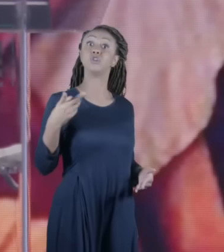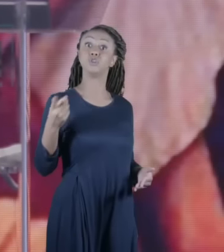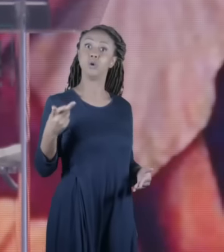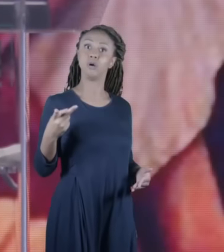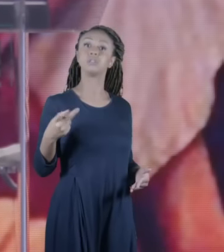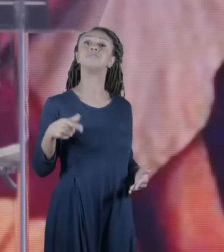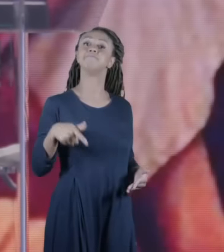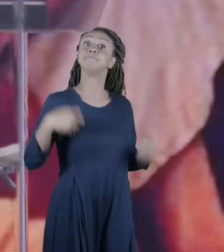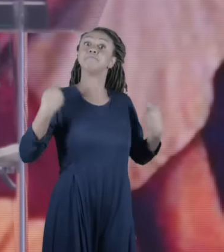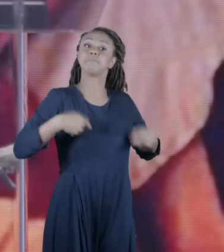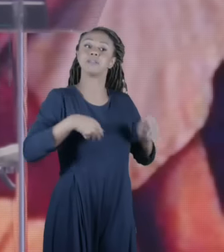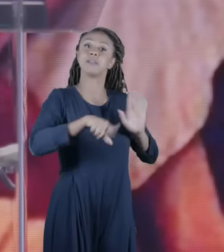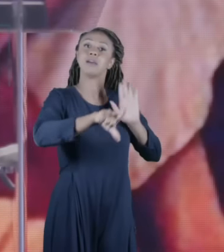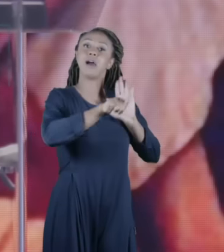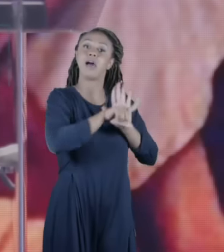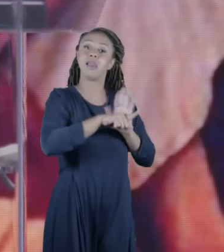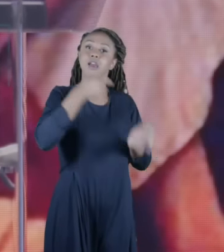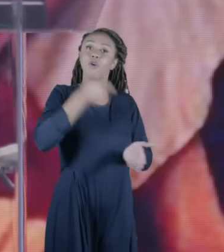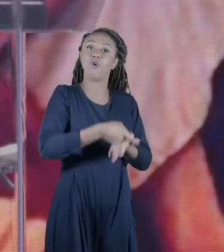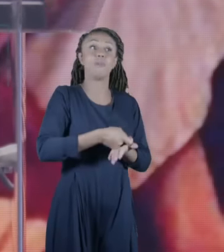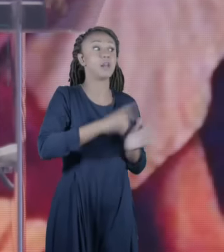maravilhar com o que eles estão ouvindo